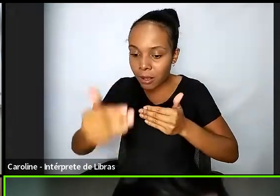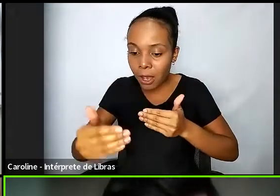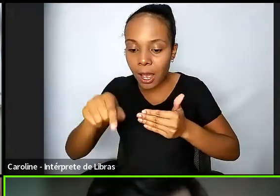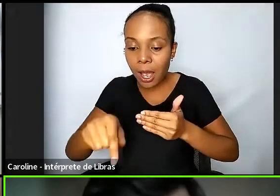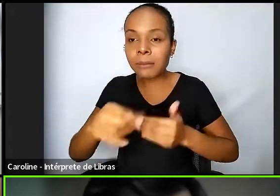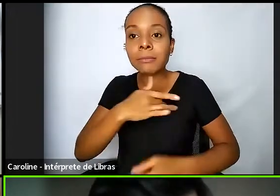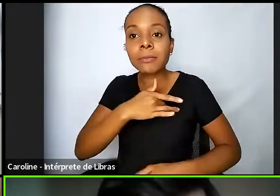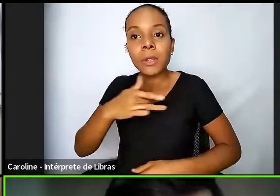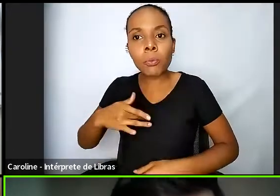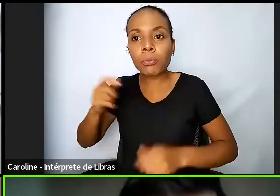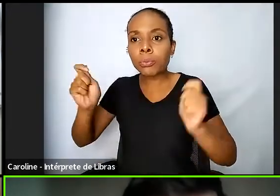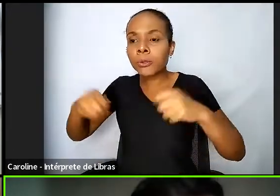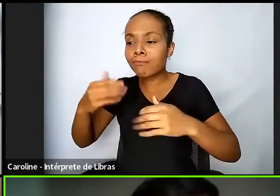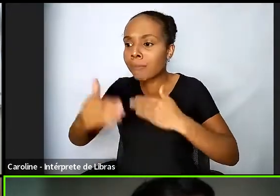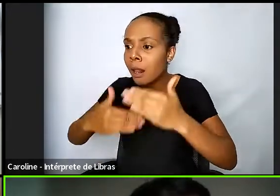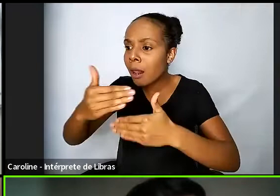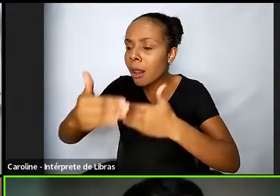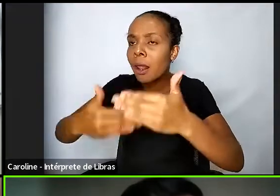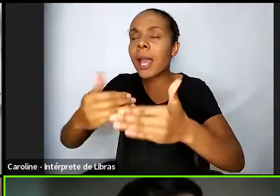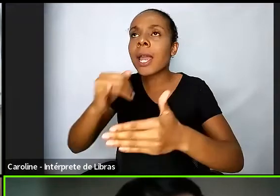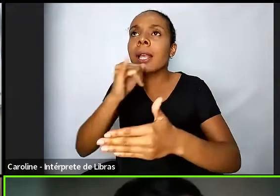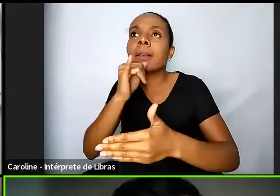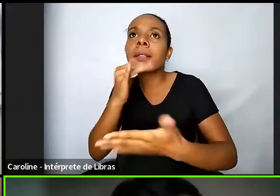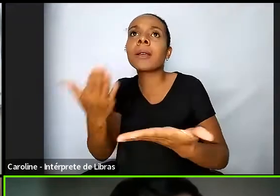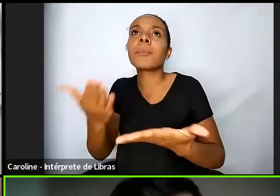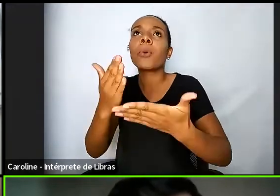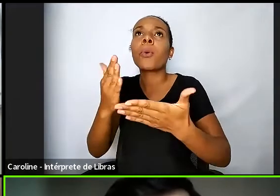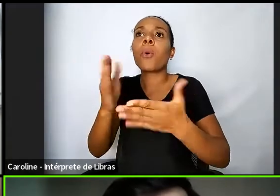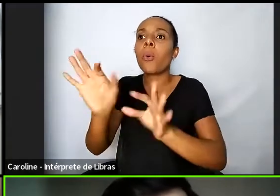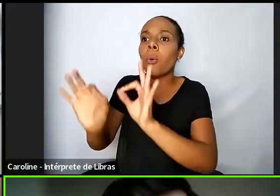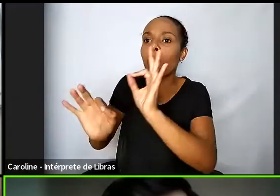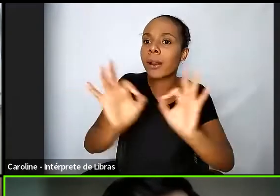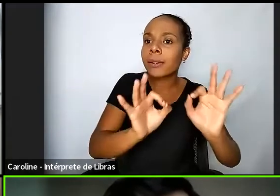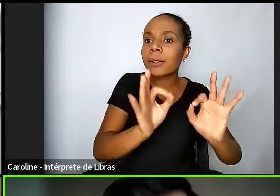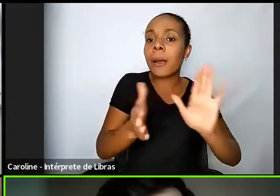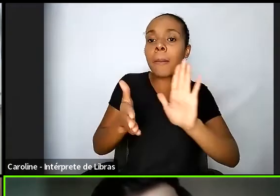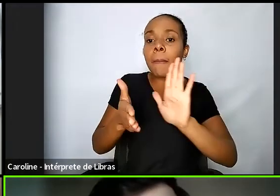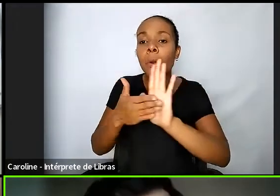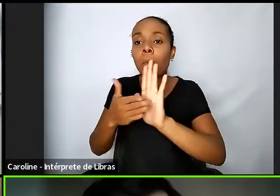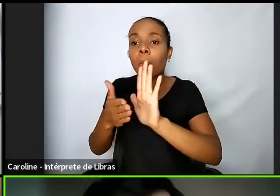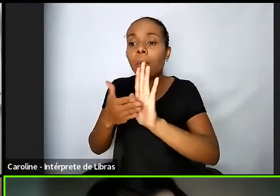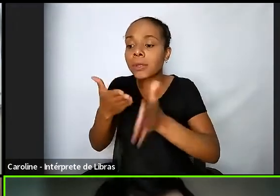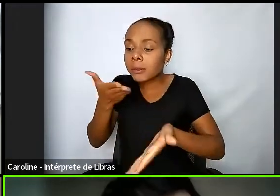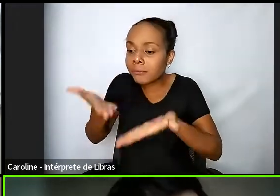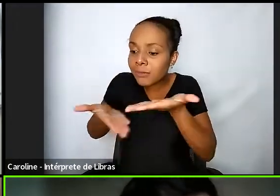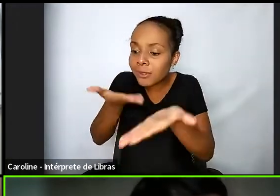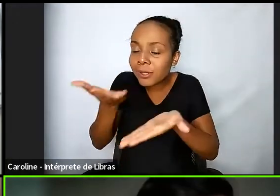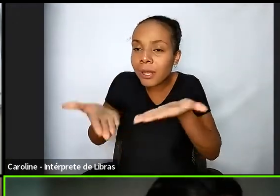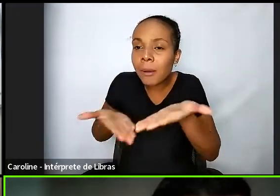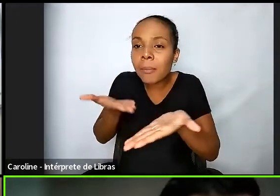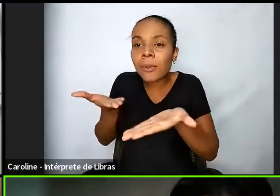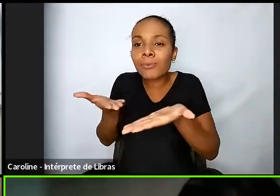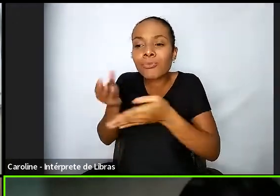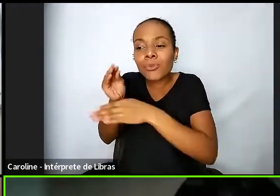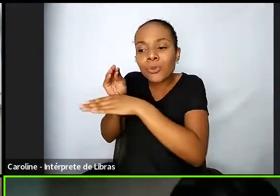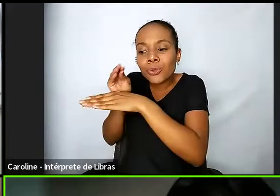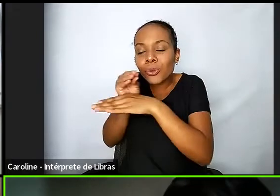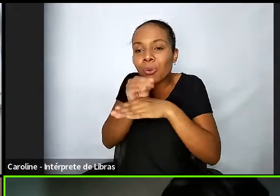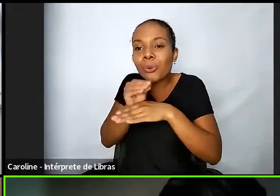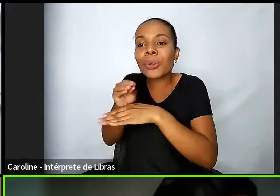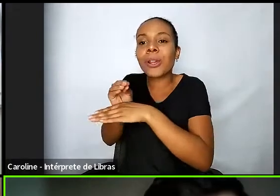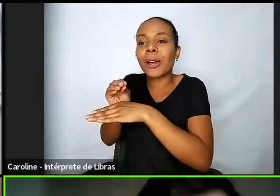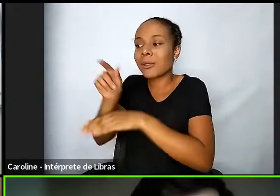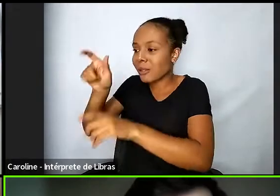e por exemplo elaborar planos terapêuticos singulares de cuidado daquelas pessoas e das suas